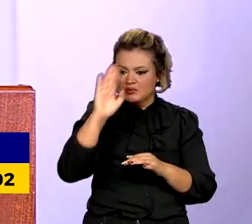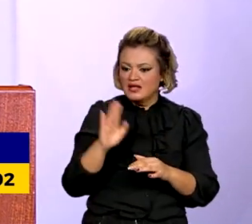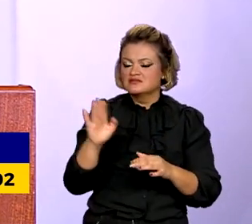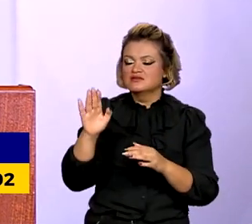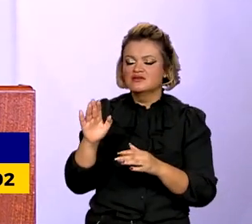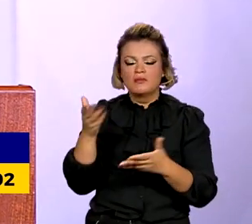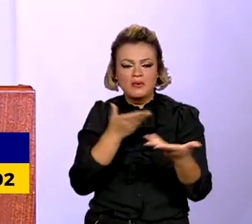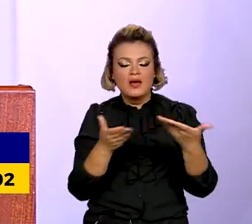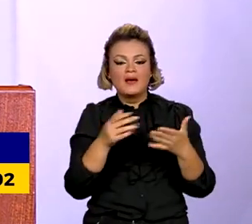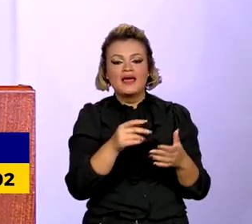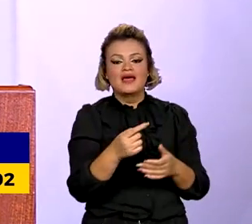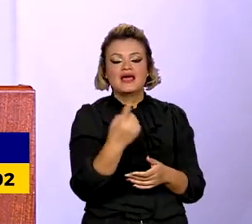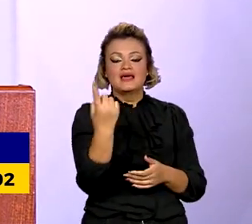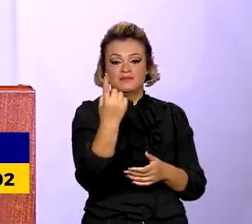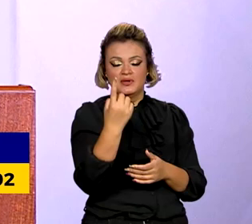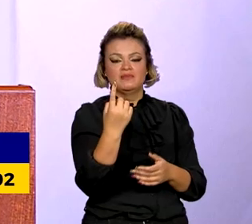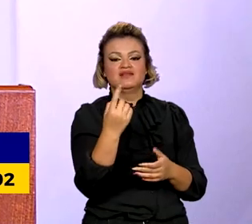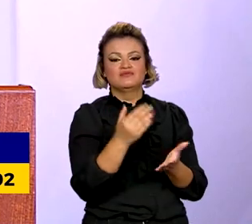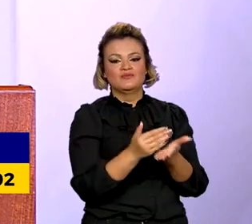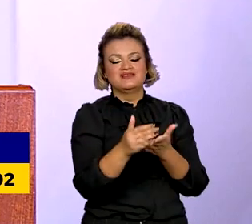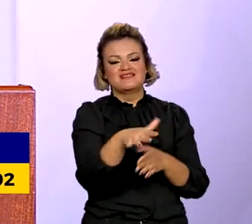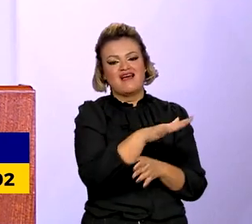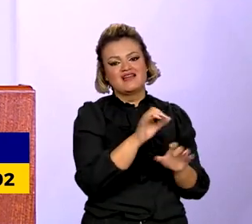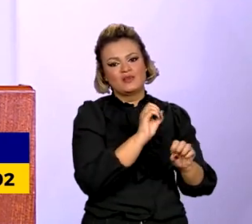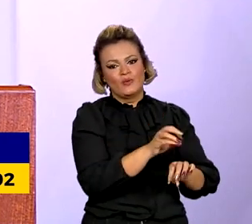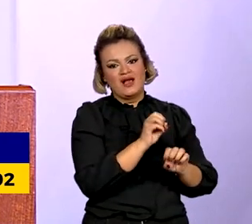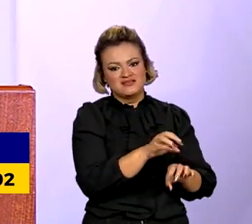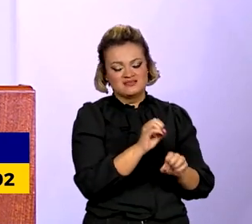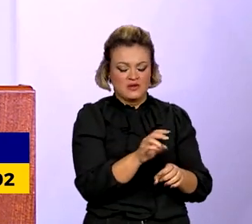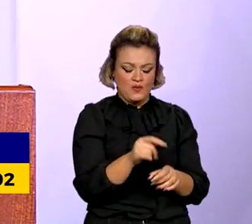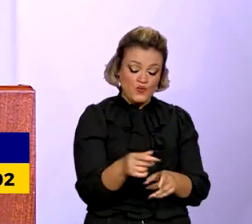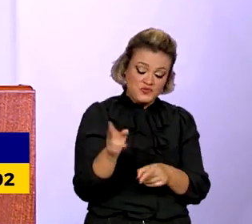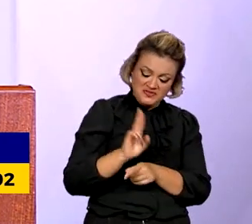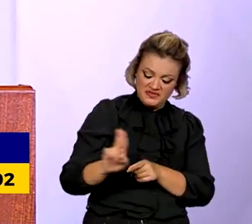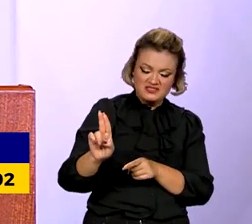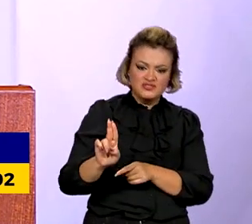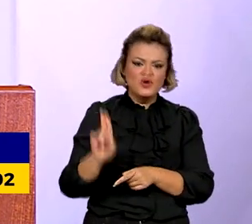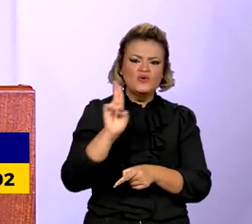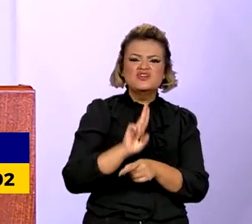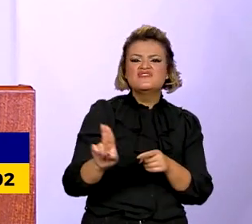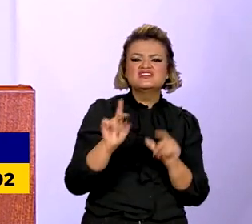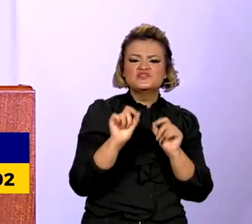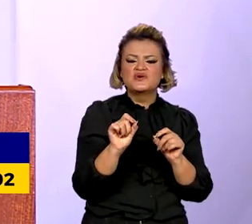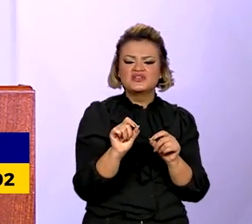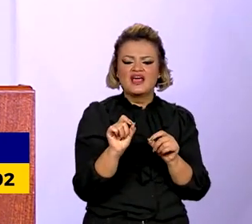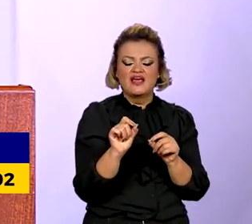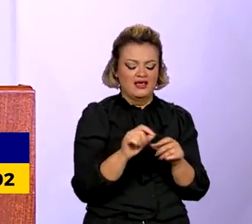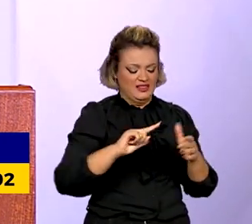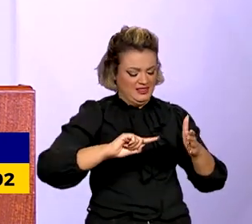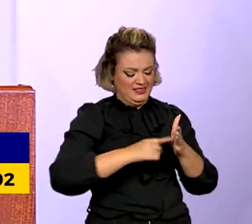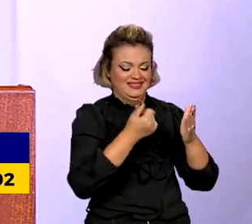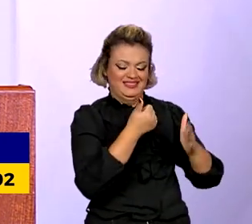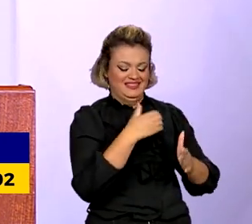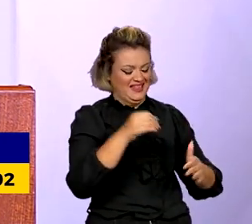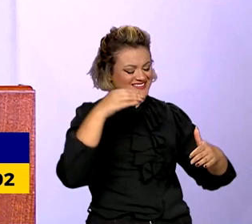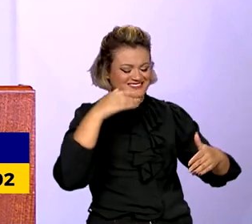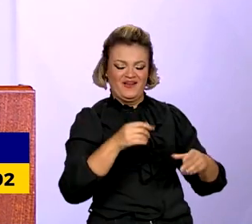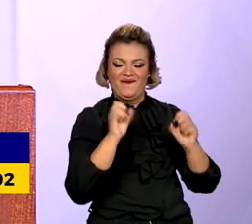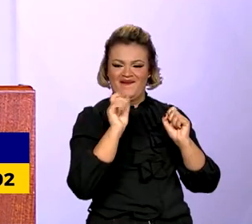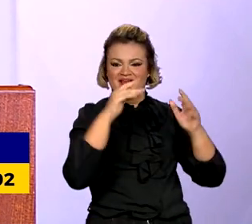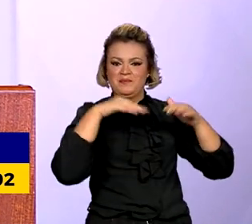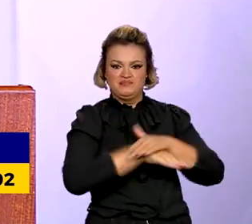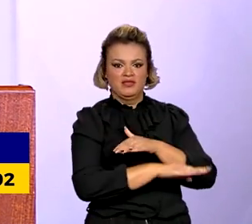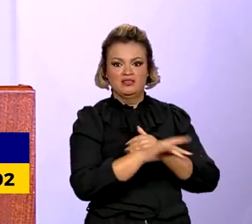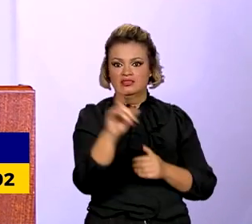a conversar pelas nossas universidades. A universidade não é só para fazer tese e guardar na gaveta. A